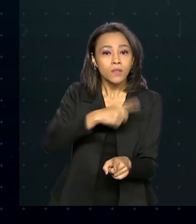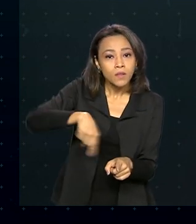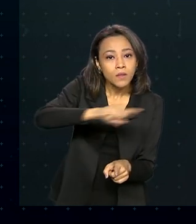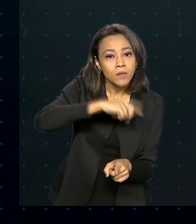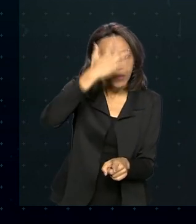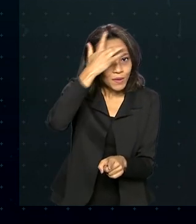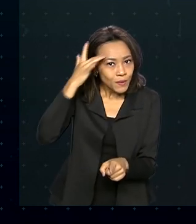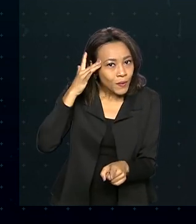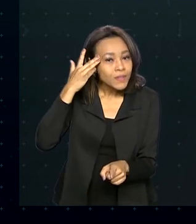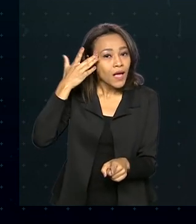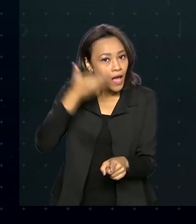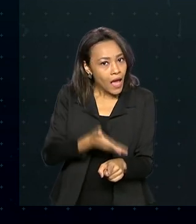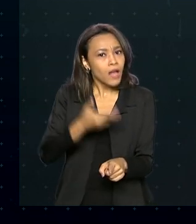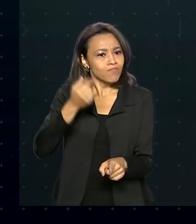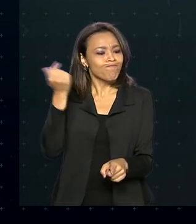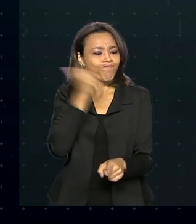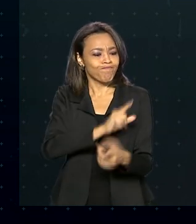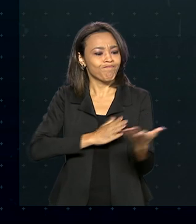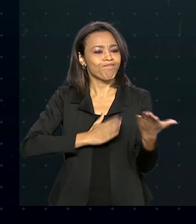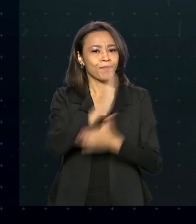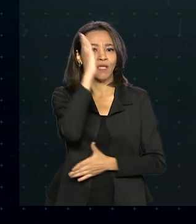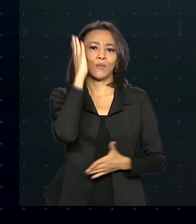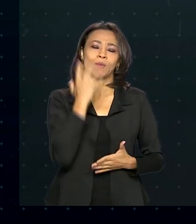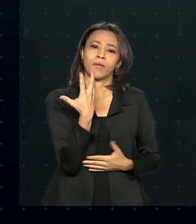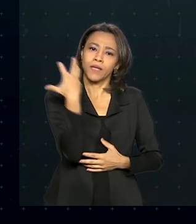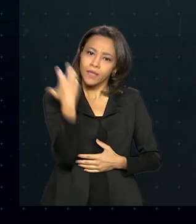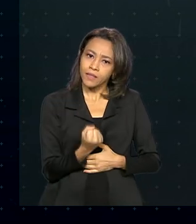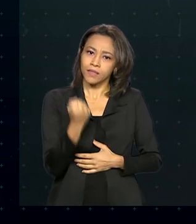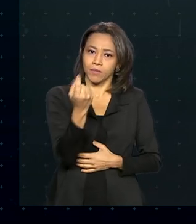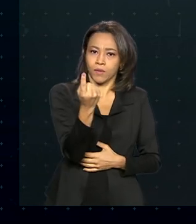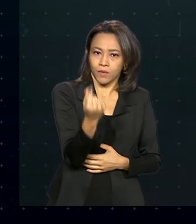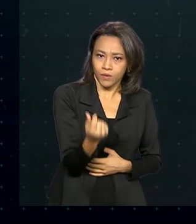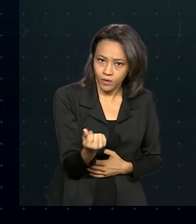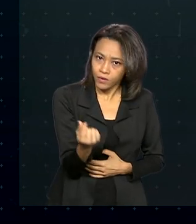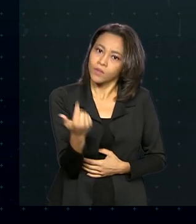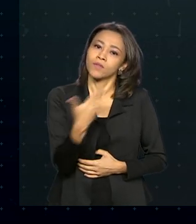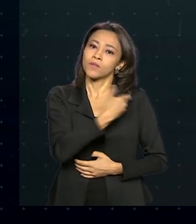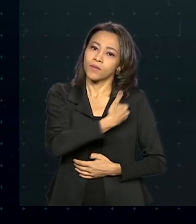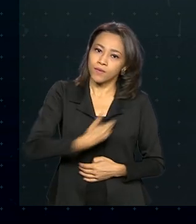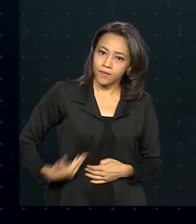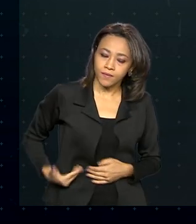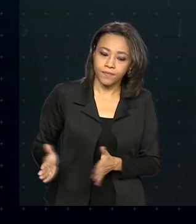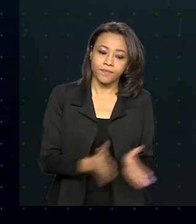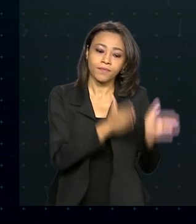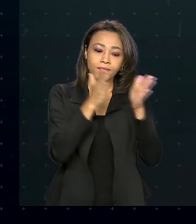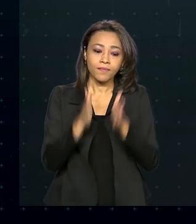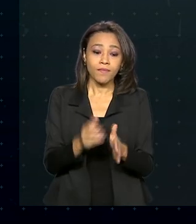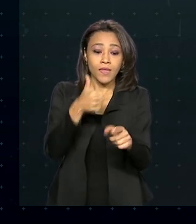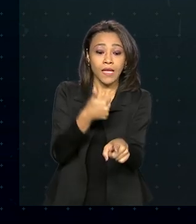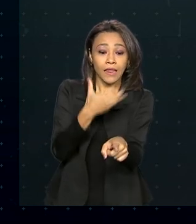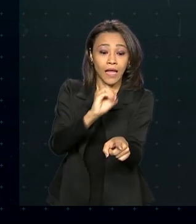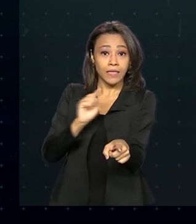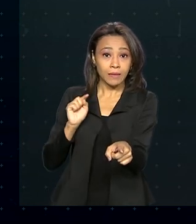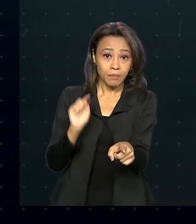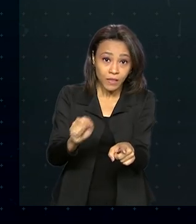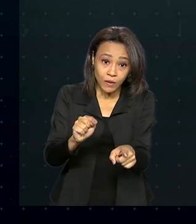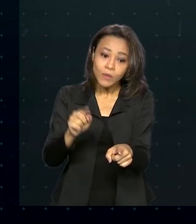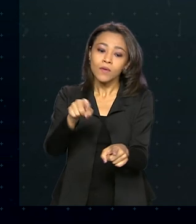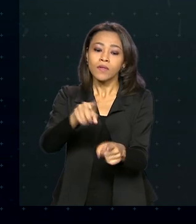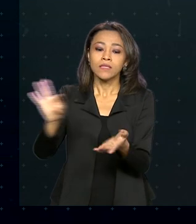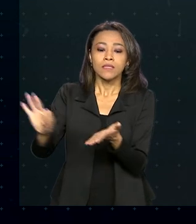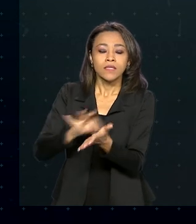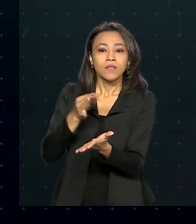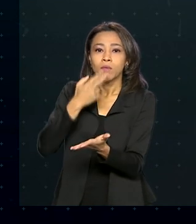agora consideradas elegíveis para receber o auxílio emergencial. 10 mil após inscrição via Correios